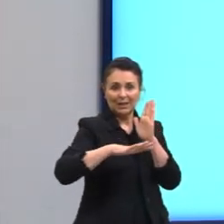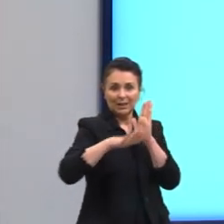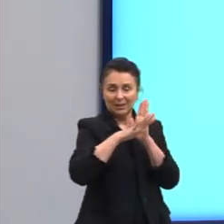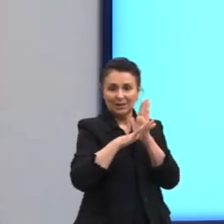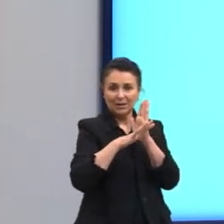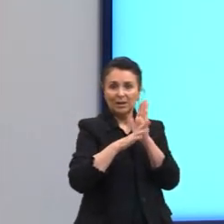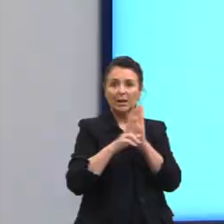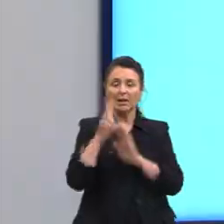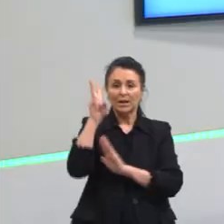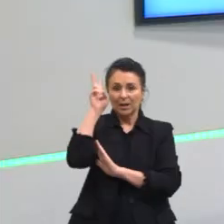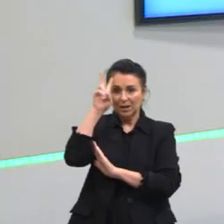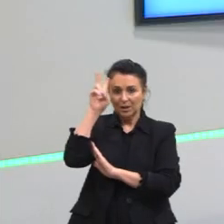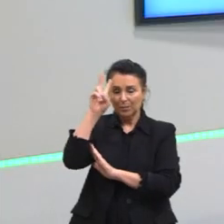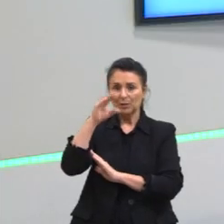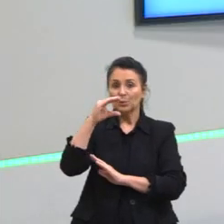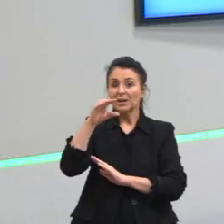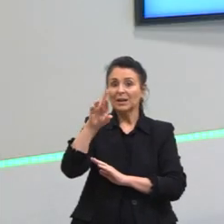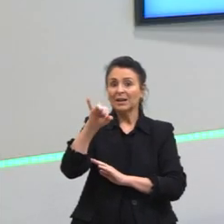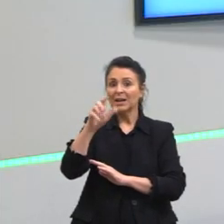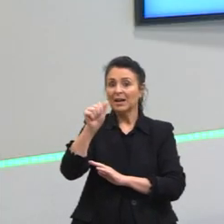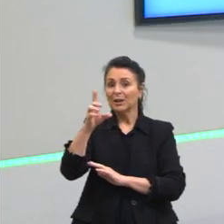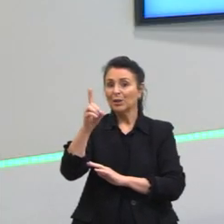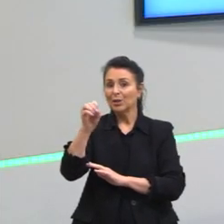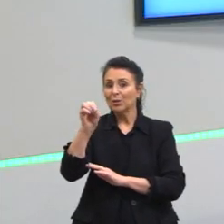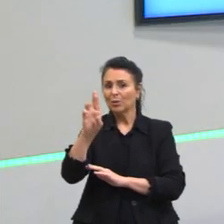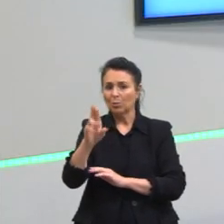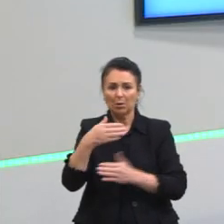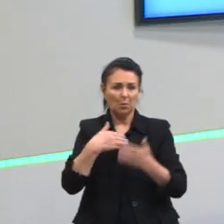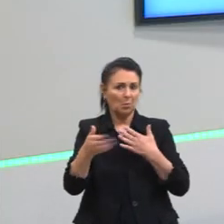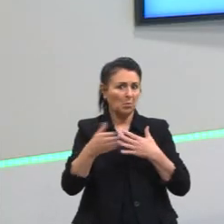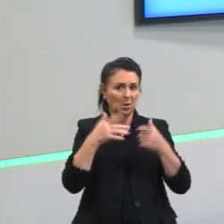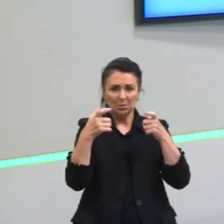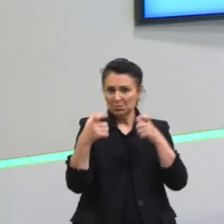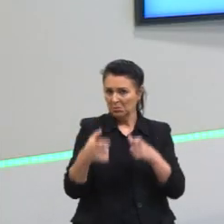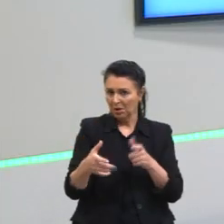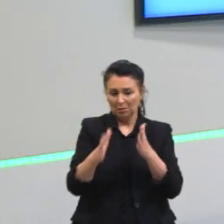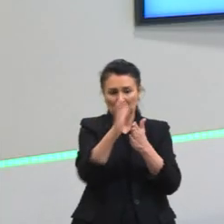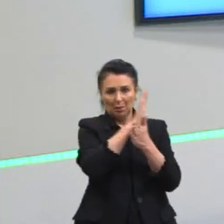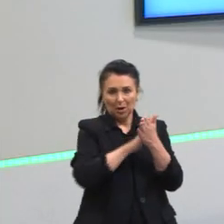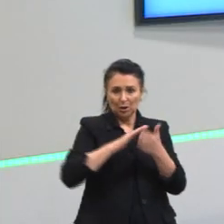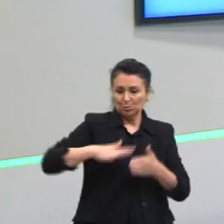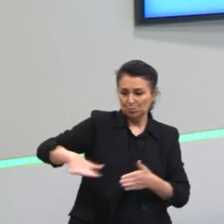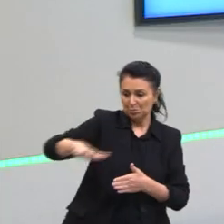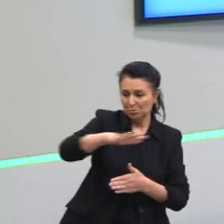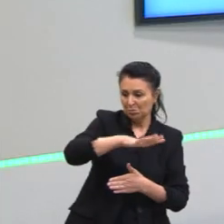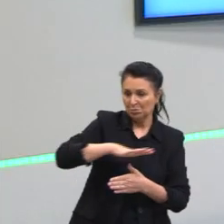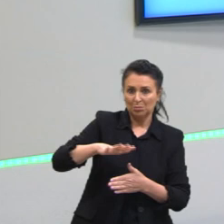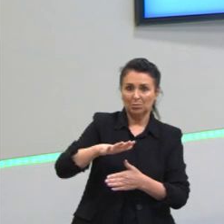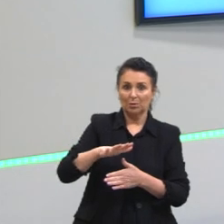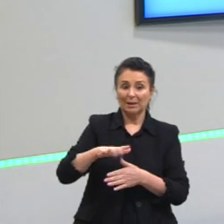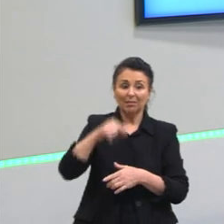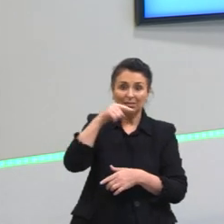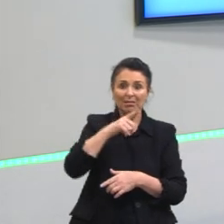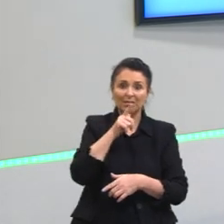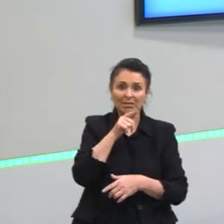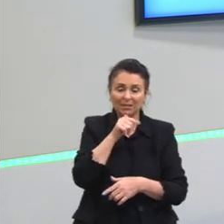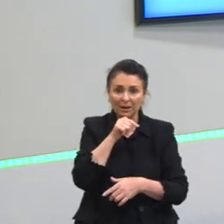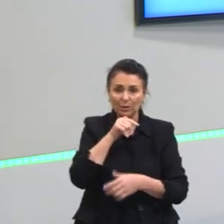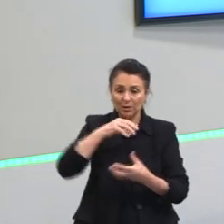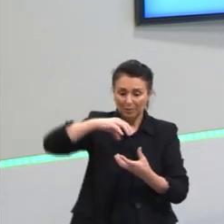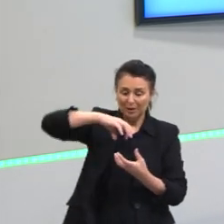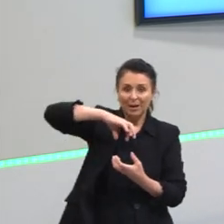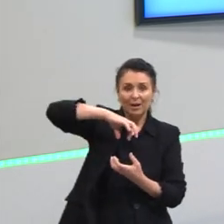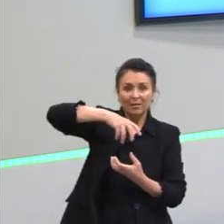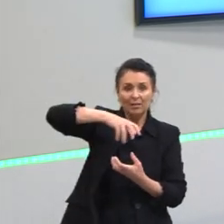Lembrando que o criadouro de mosquito pode ser qualquer coisa que acumule água, desde uma tampinha de garrafa